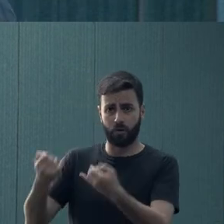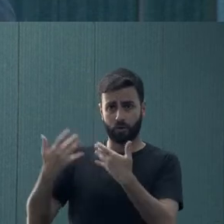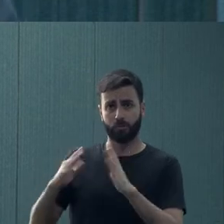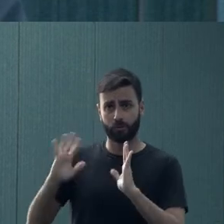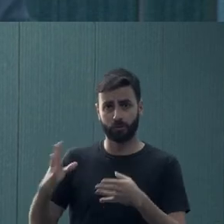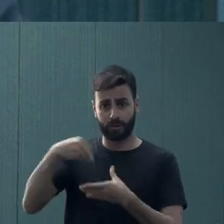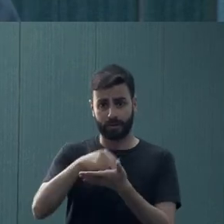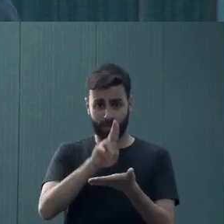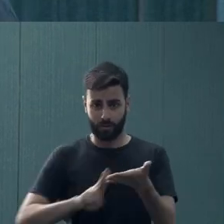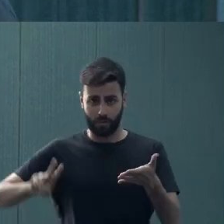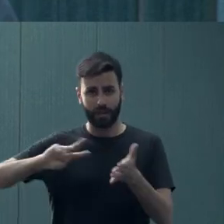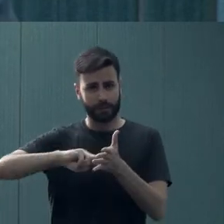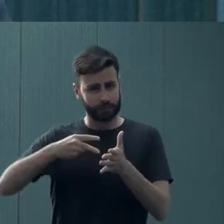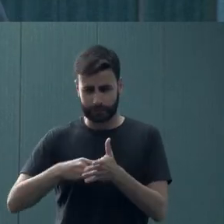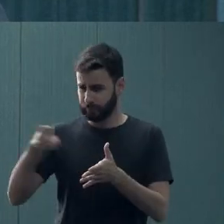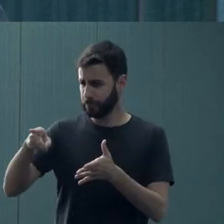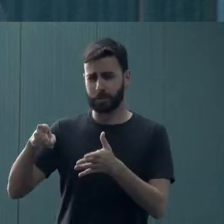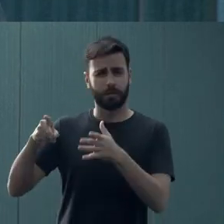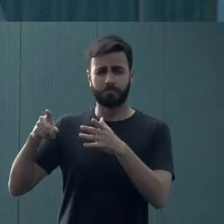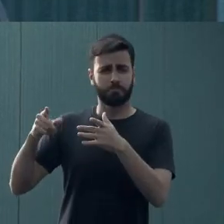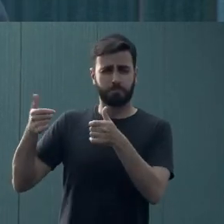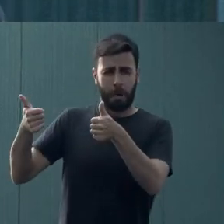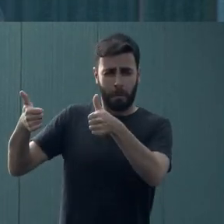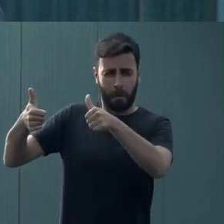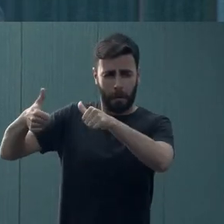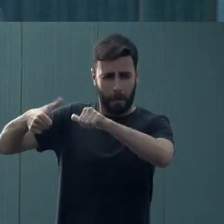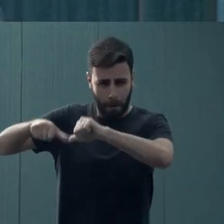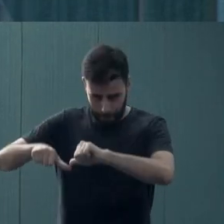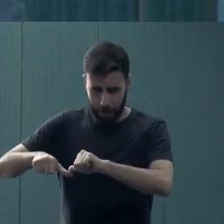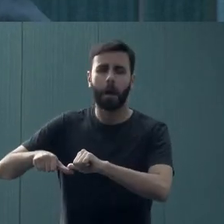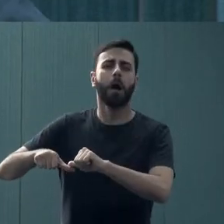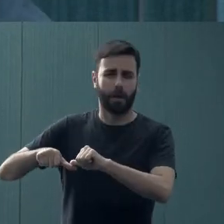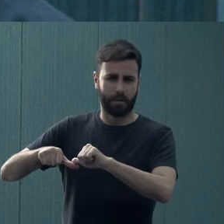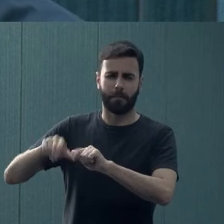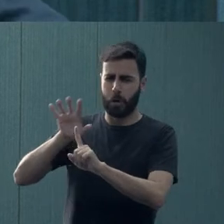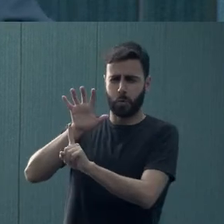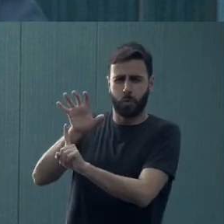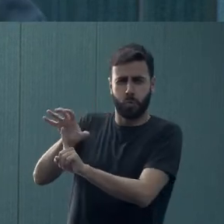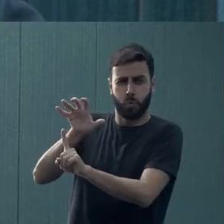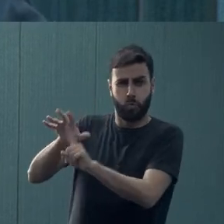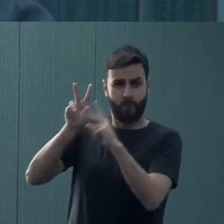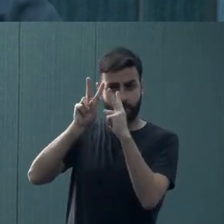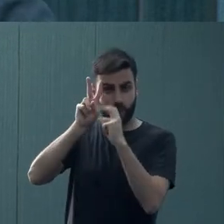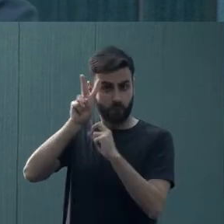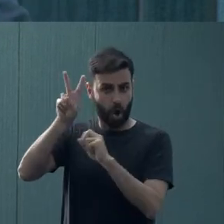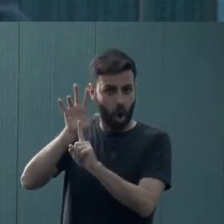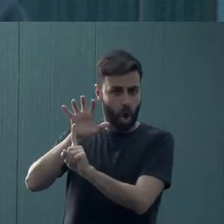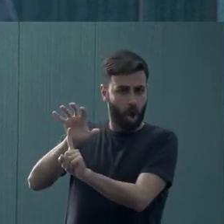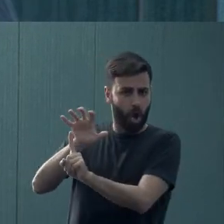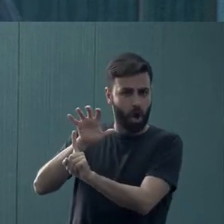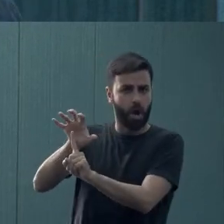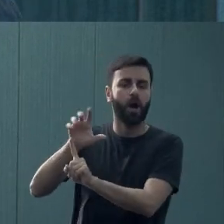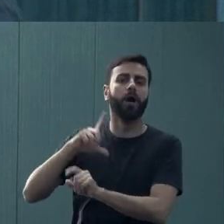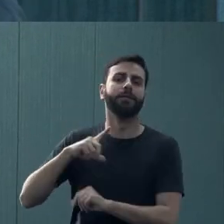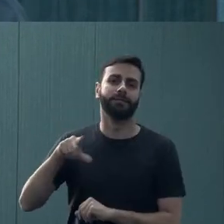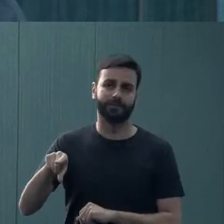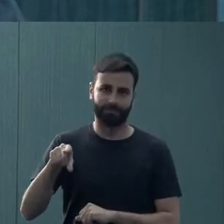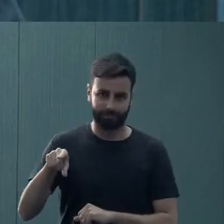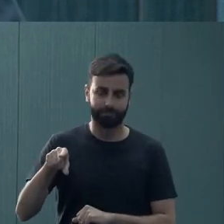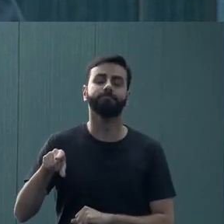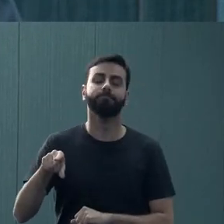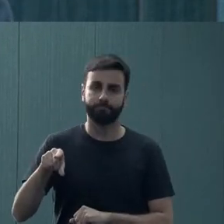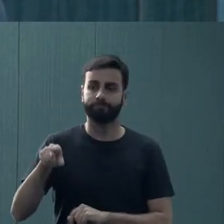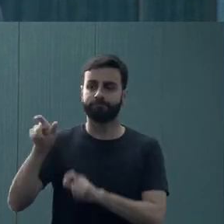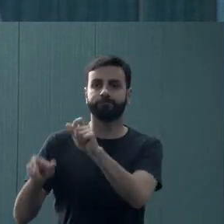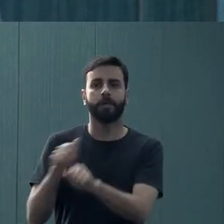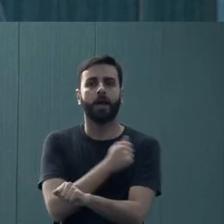falam que a universidade é uma máquina de moer gente, muitas vezes, porque o estudante se vê em uma série de situações